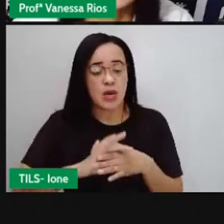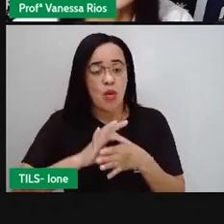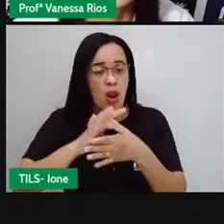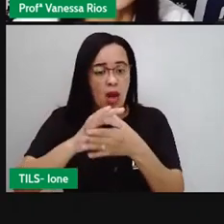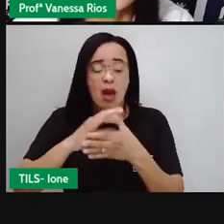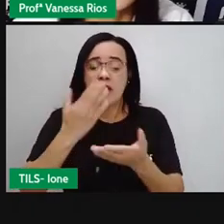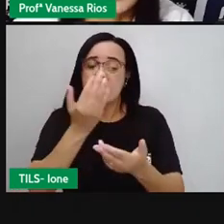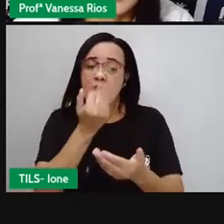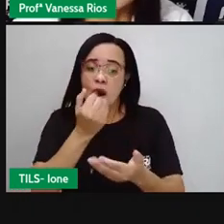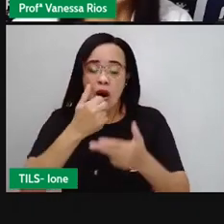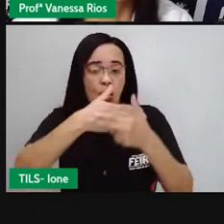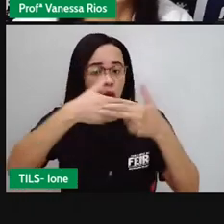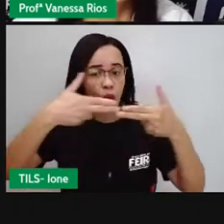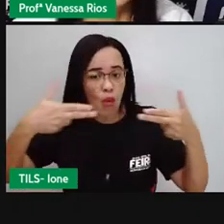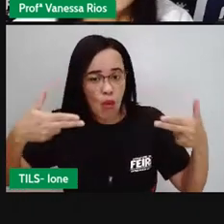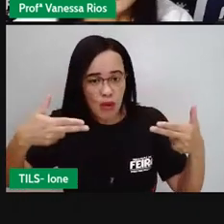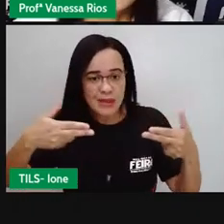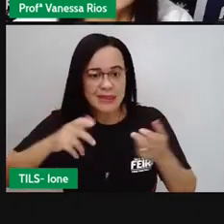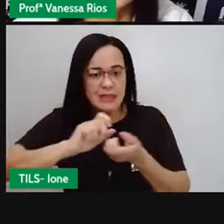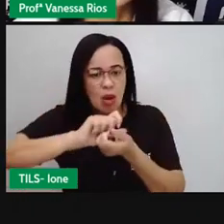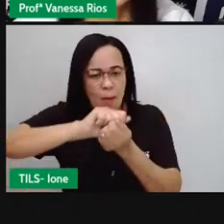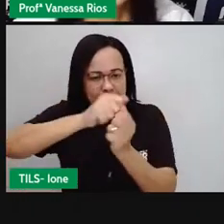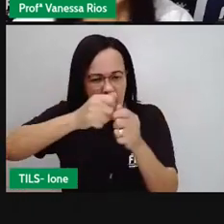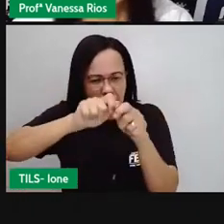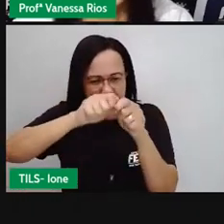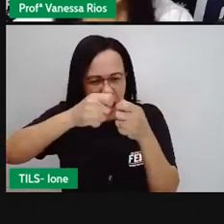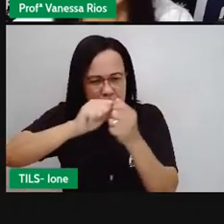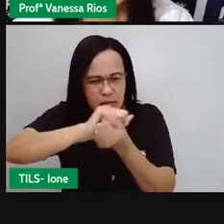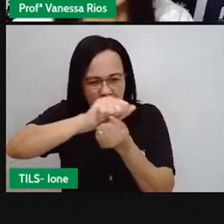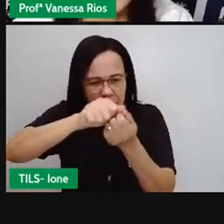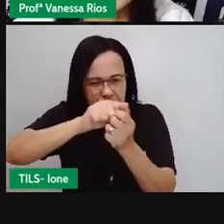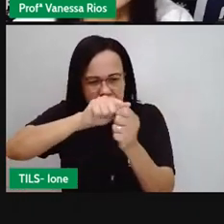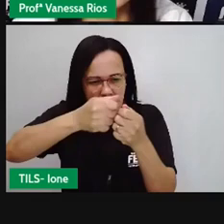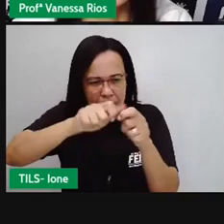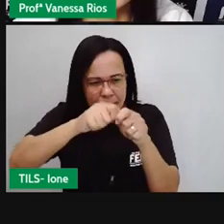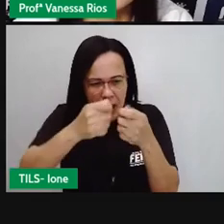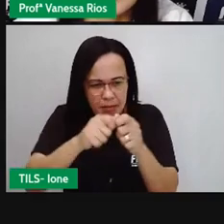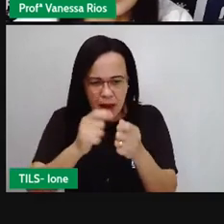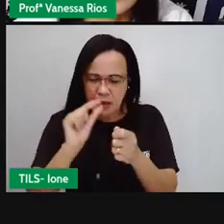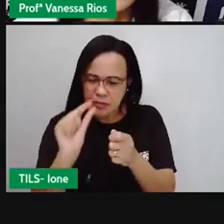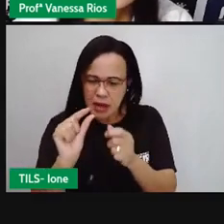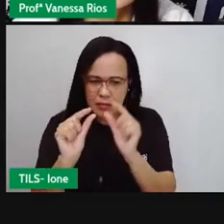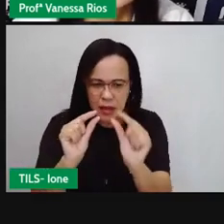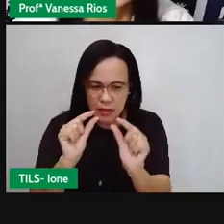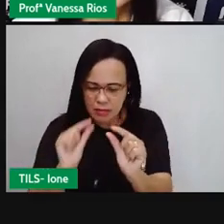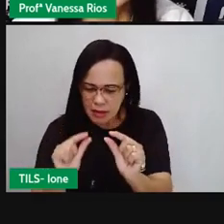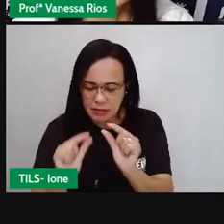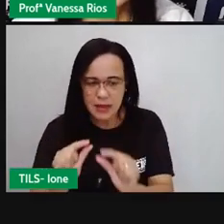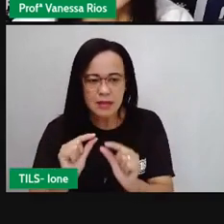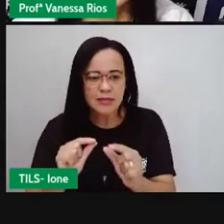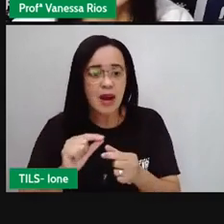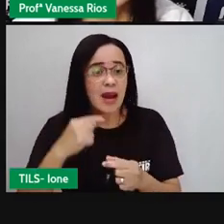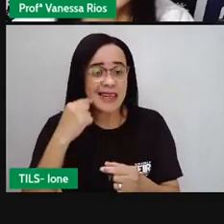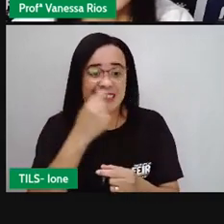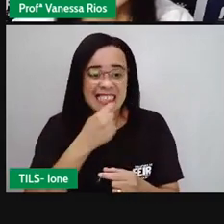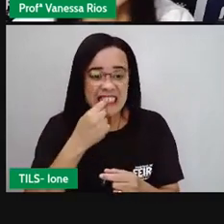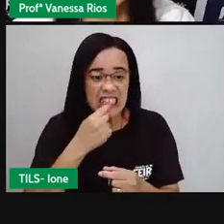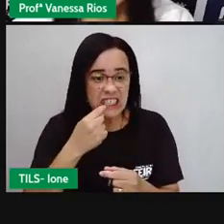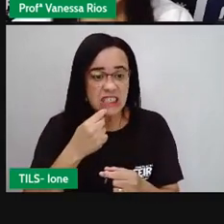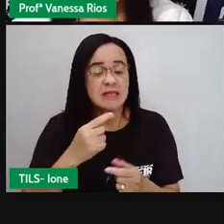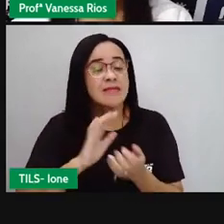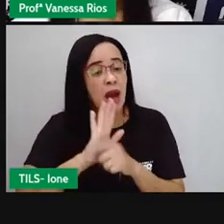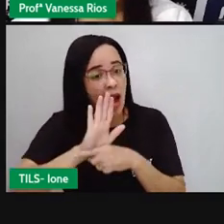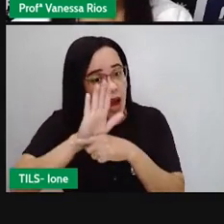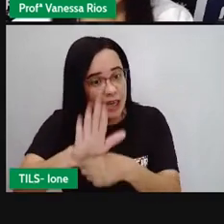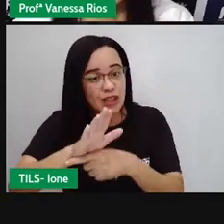boca, nós o cortamos, trituramos e dividimos cada vez mais com o atrito de nossos dentes. A